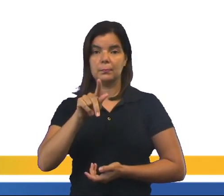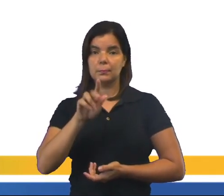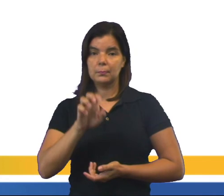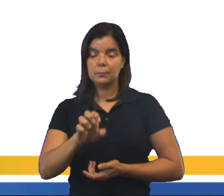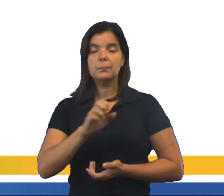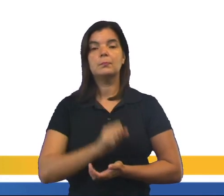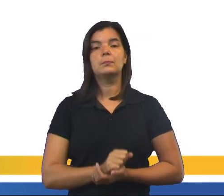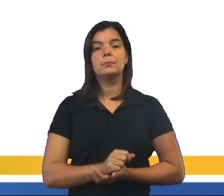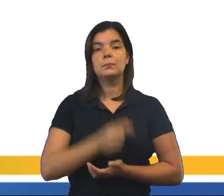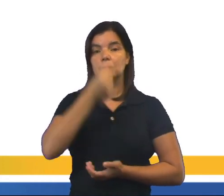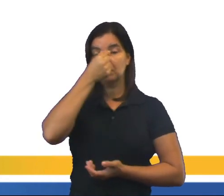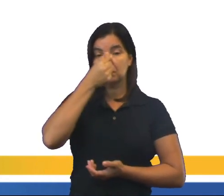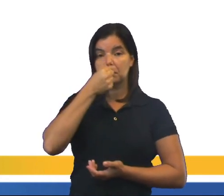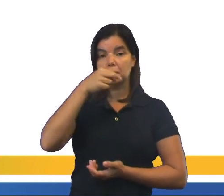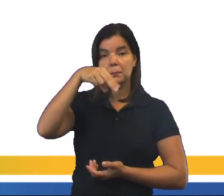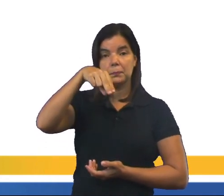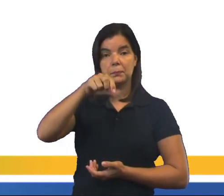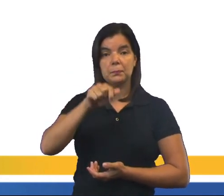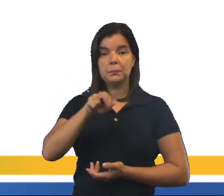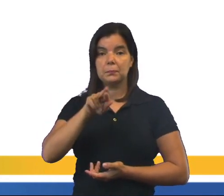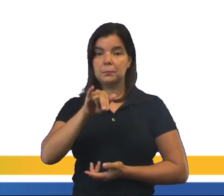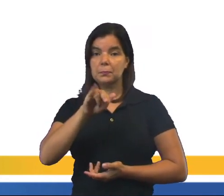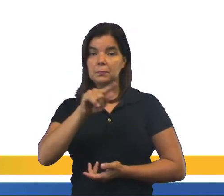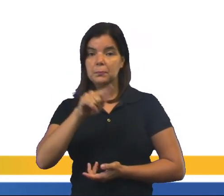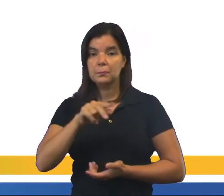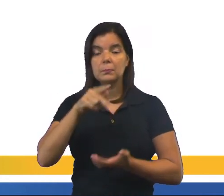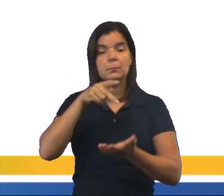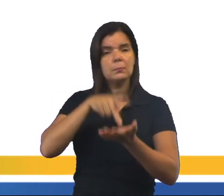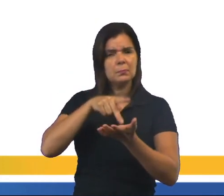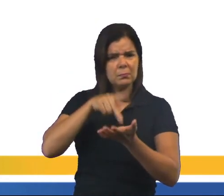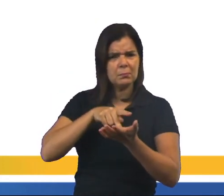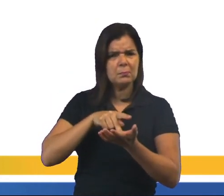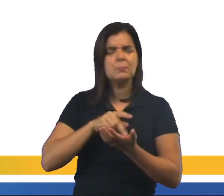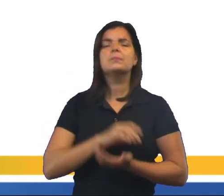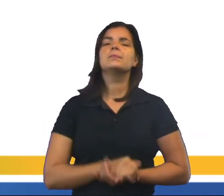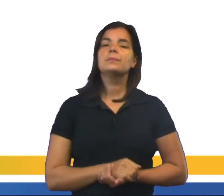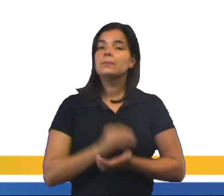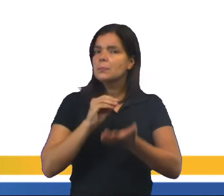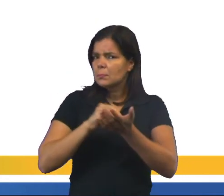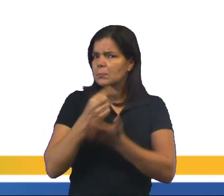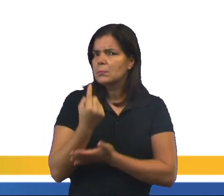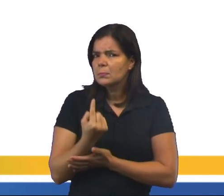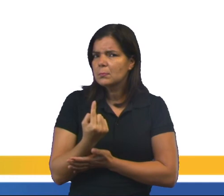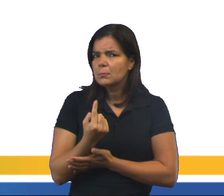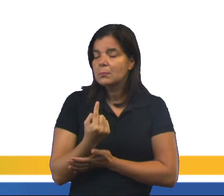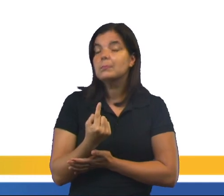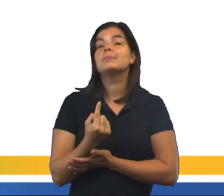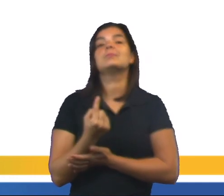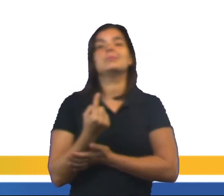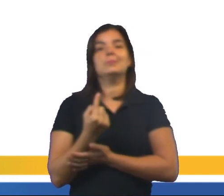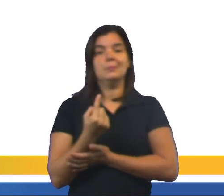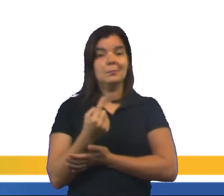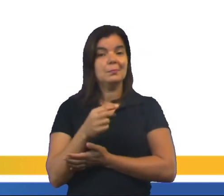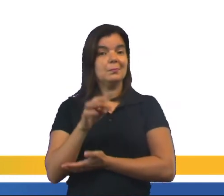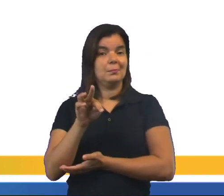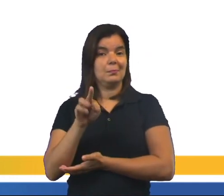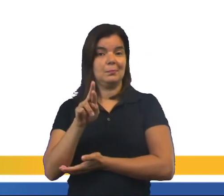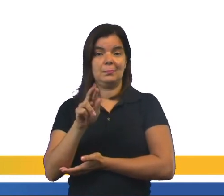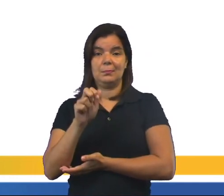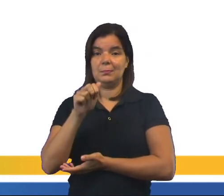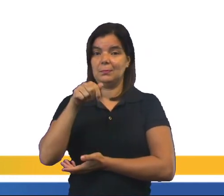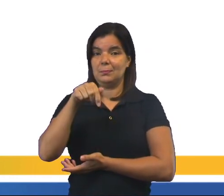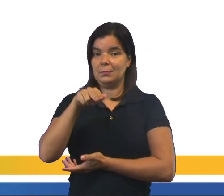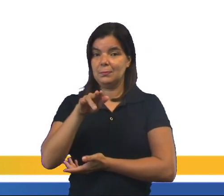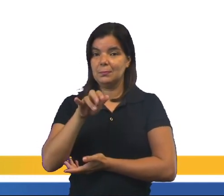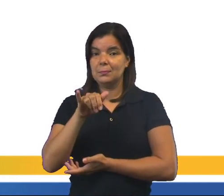O nariz, né? Está faltando algum? Já localizamos todos? Ah, a traqueia, né?